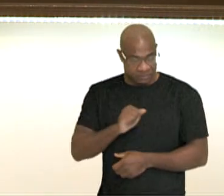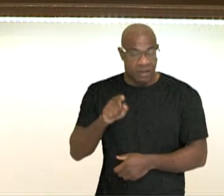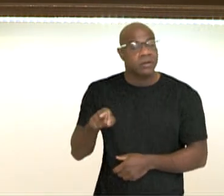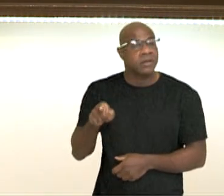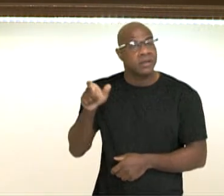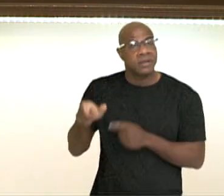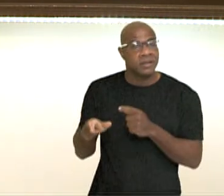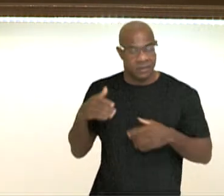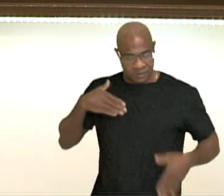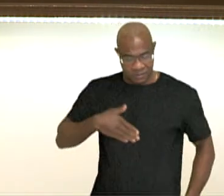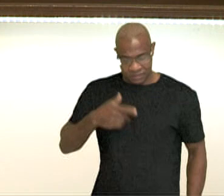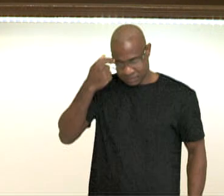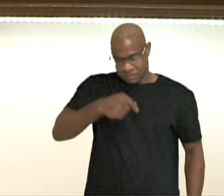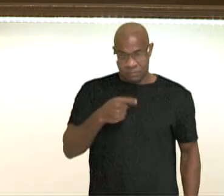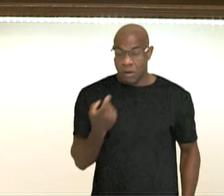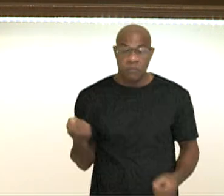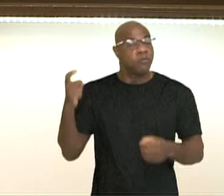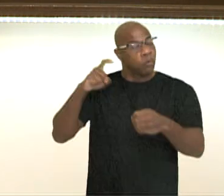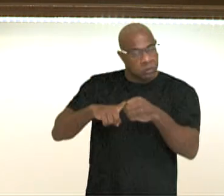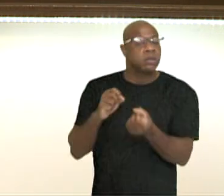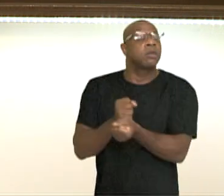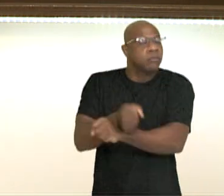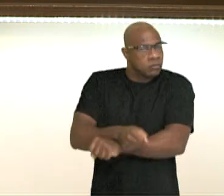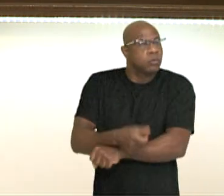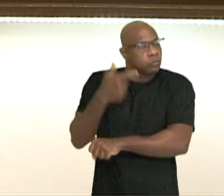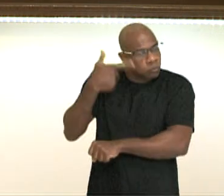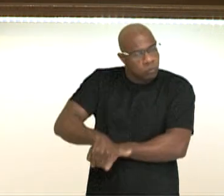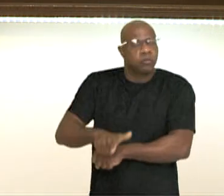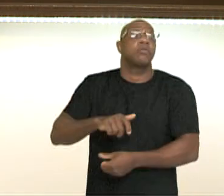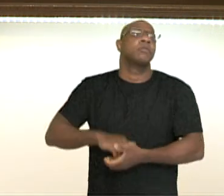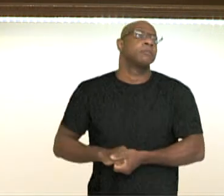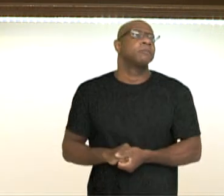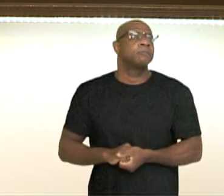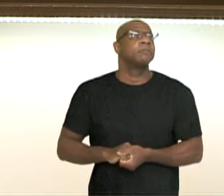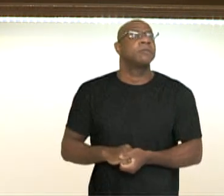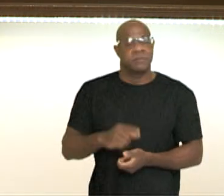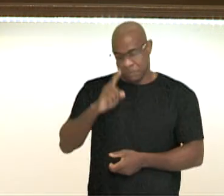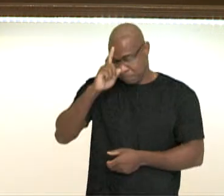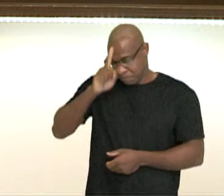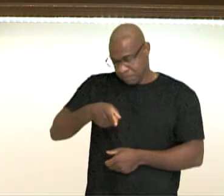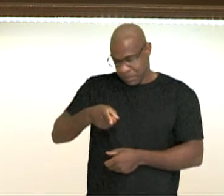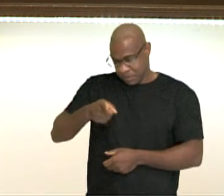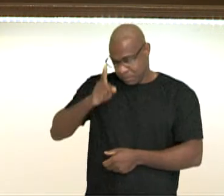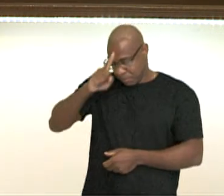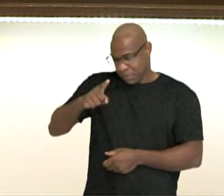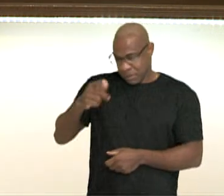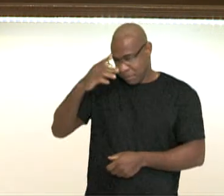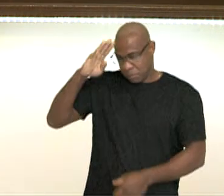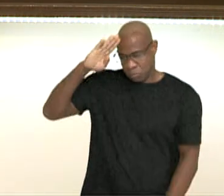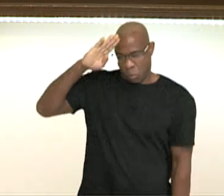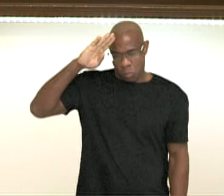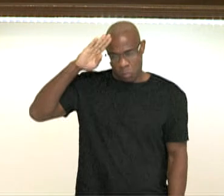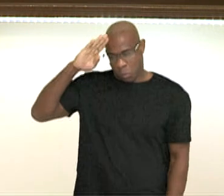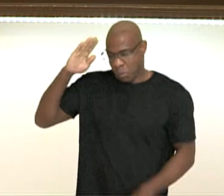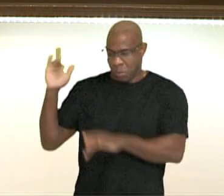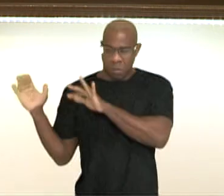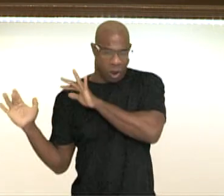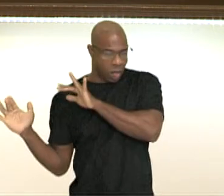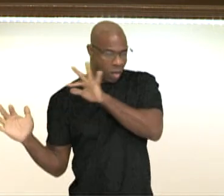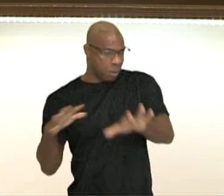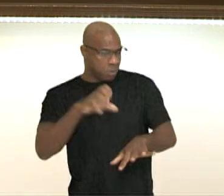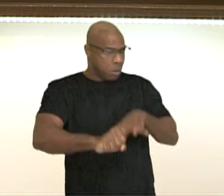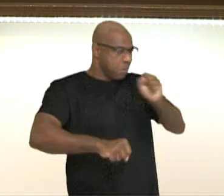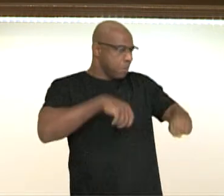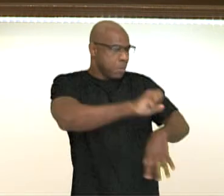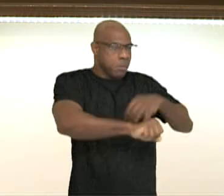instituir novamente a escravidão e ele também vai mandar um contingente de soldados para combater essa